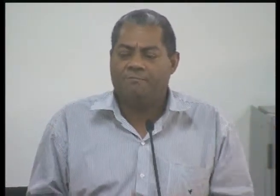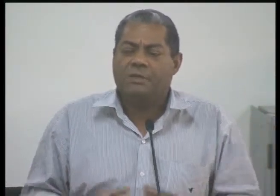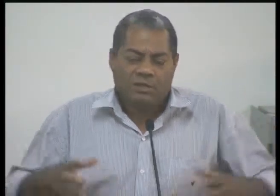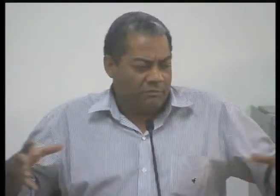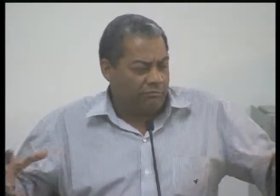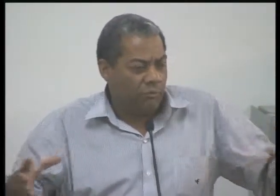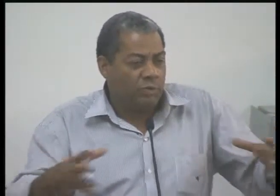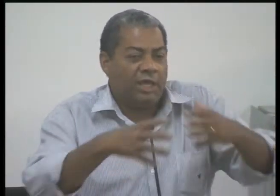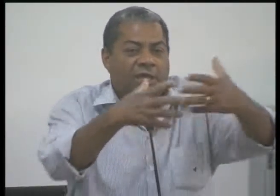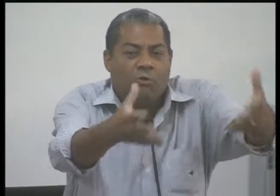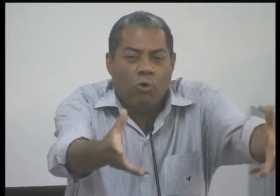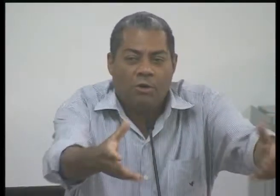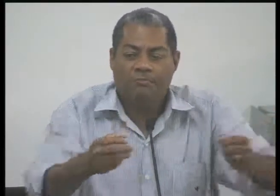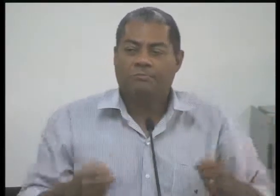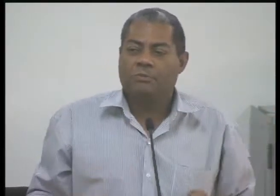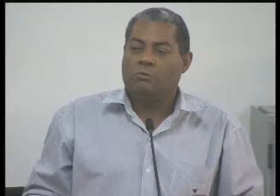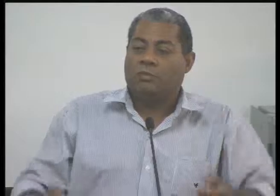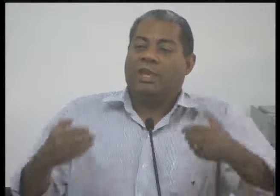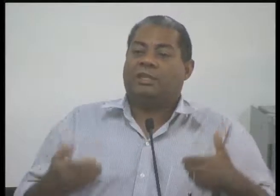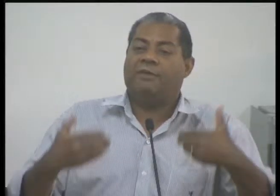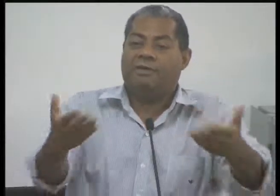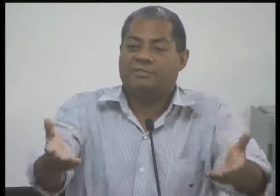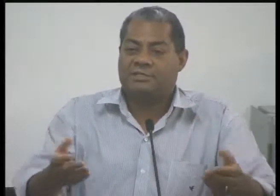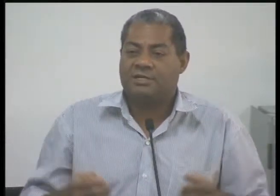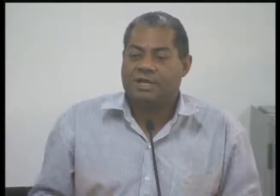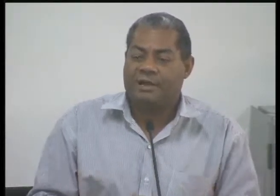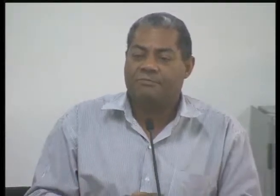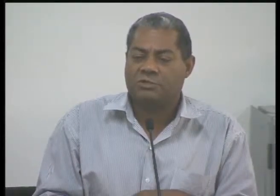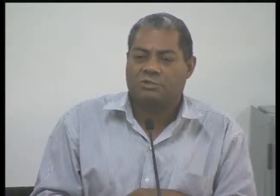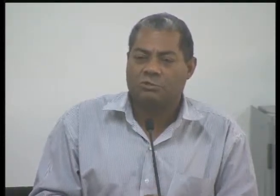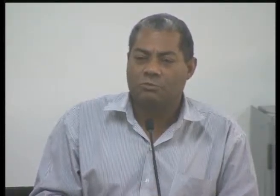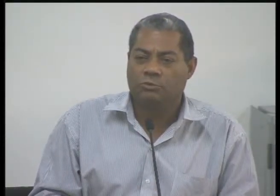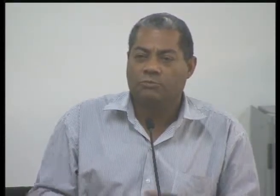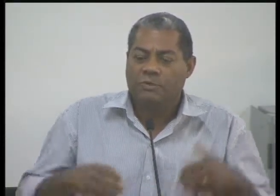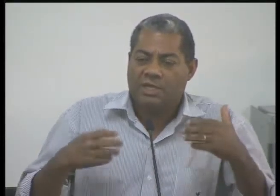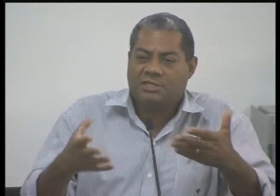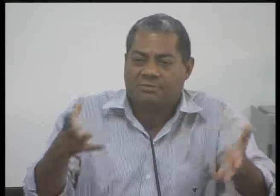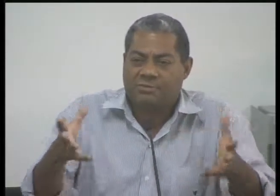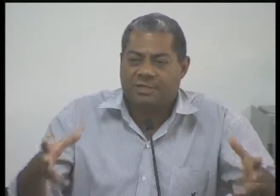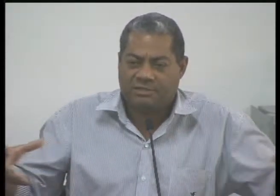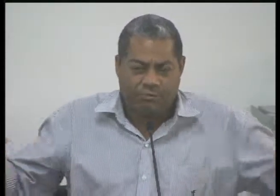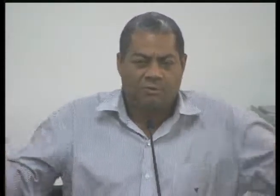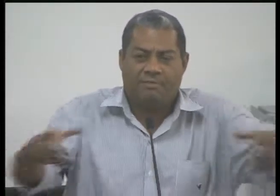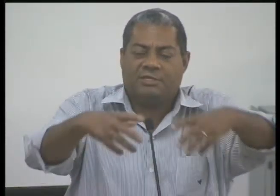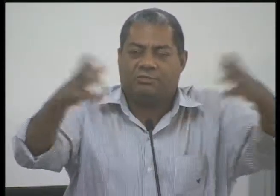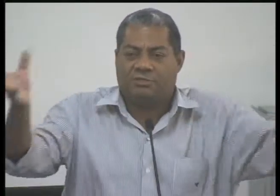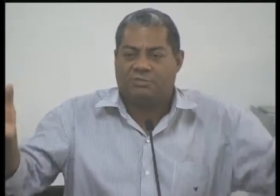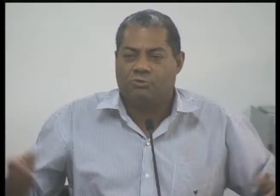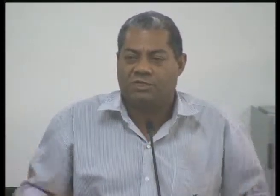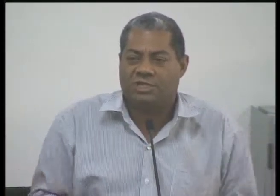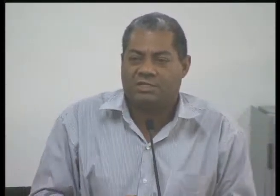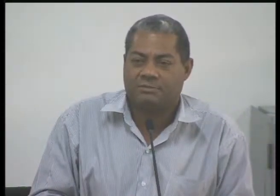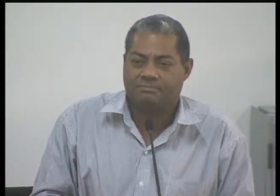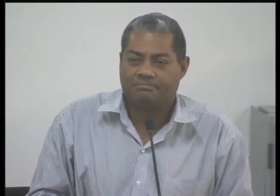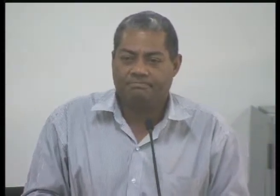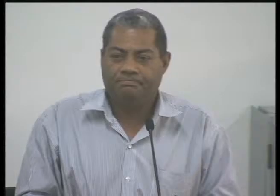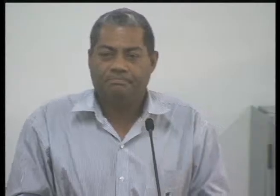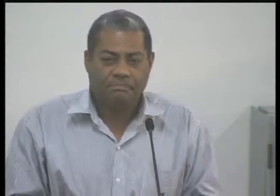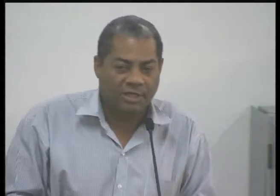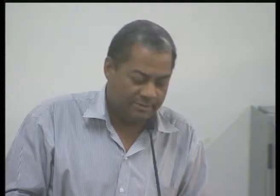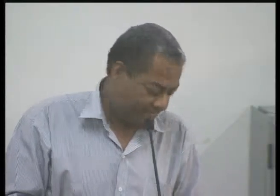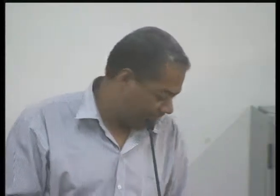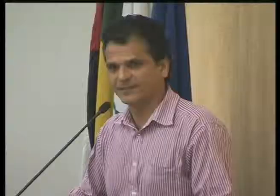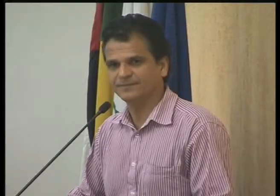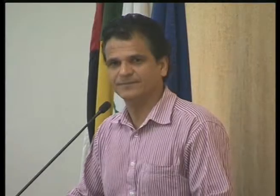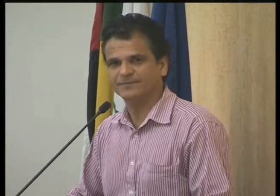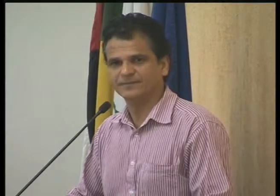acho que se juntar todo mundo numa mesa, 40 pessoas, o IDELI, a CIL, o Fiesp, o AB, o que errou? O